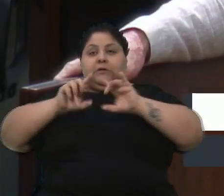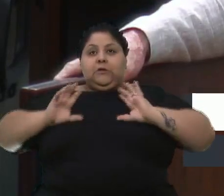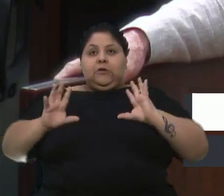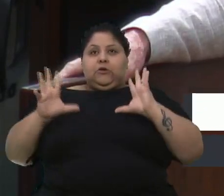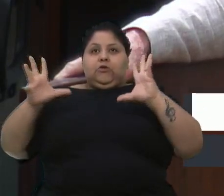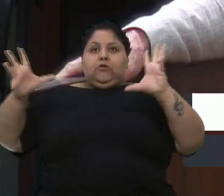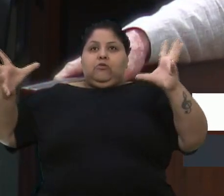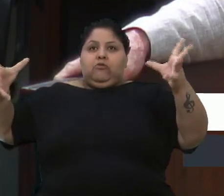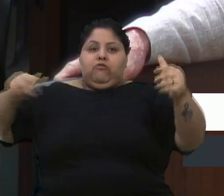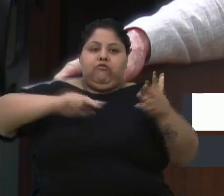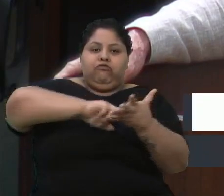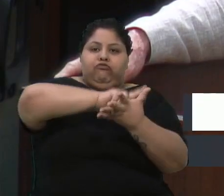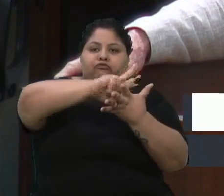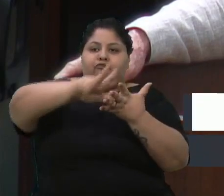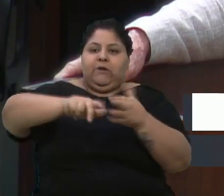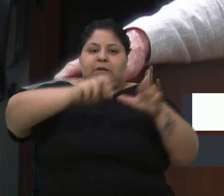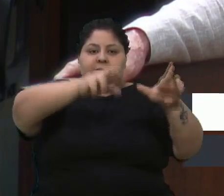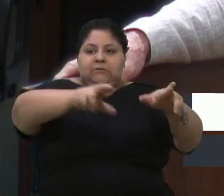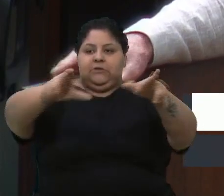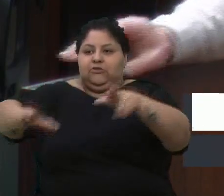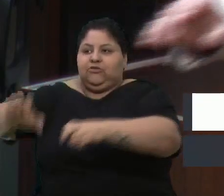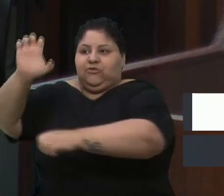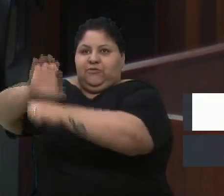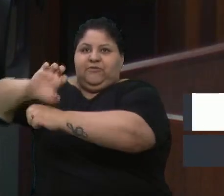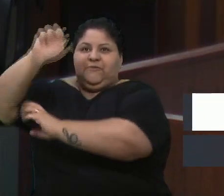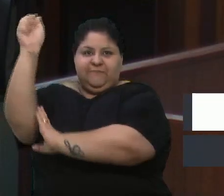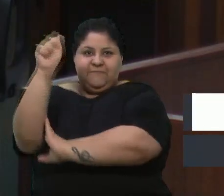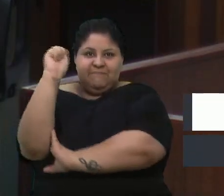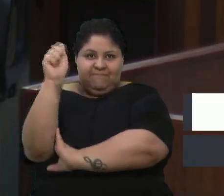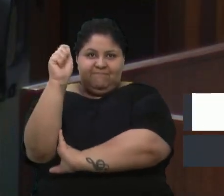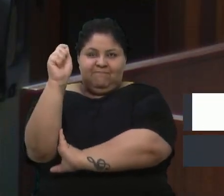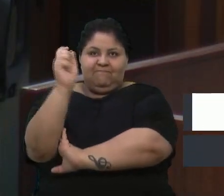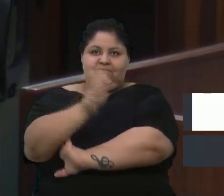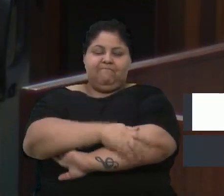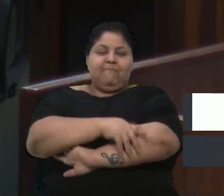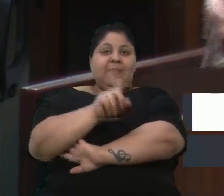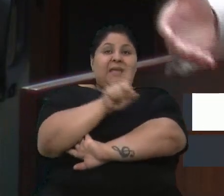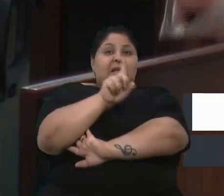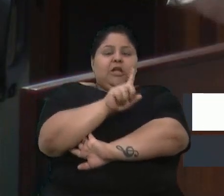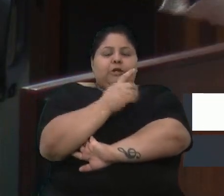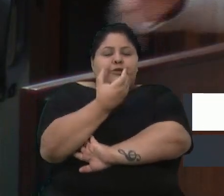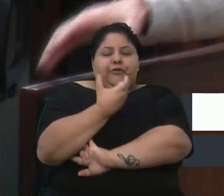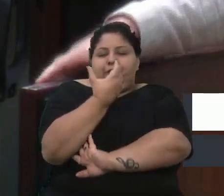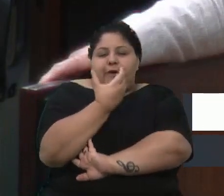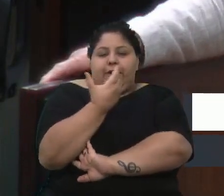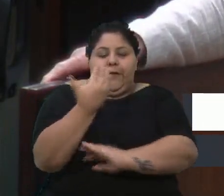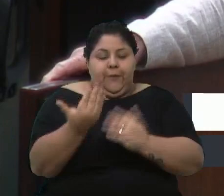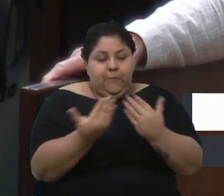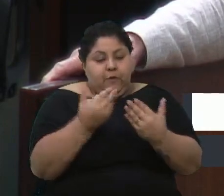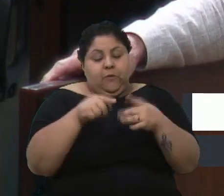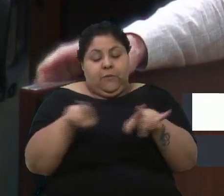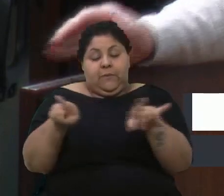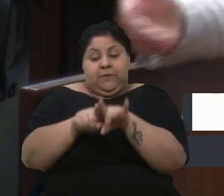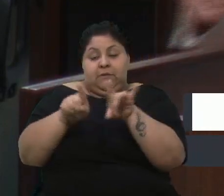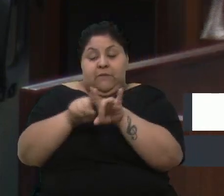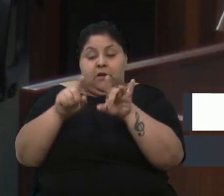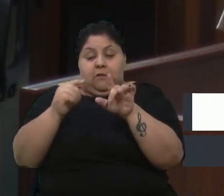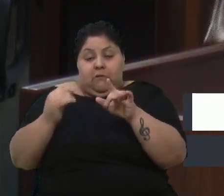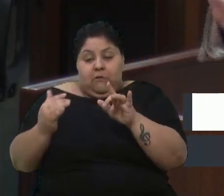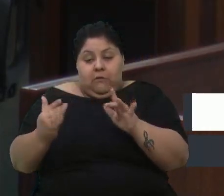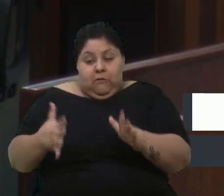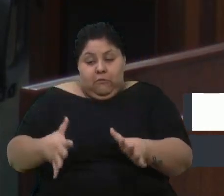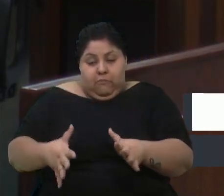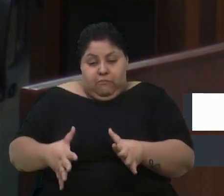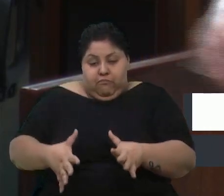regiões do Estado do Rio Grande do Sul. E eu, não querendo me comparar, mas me orgulho muito também, eu estou no quinto